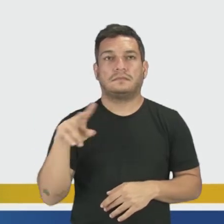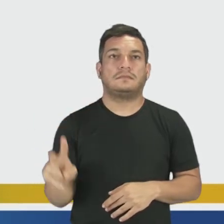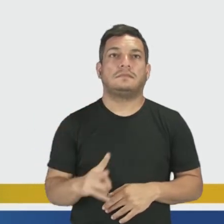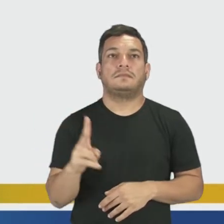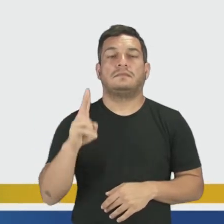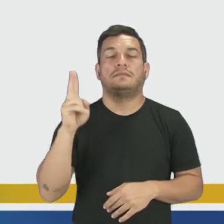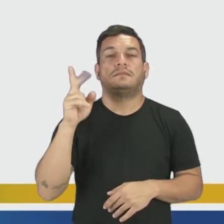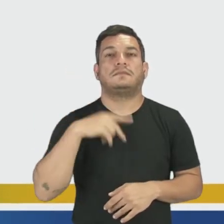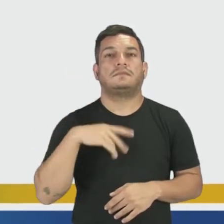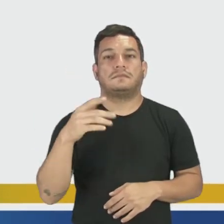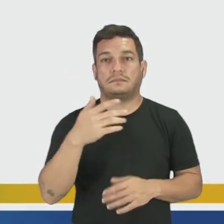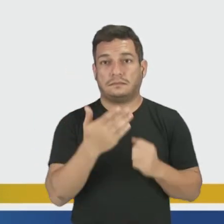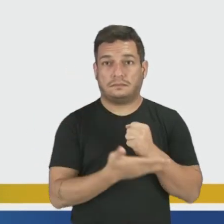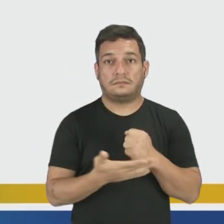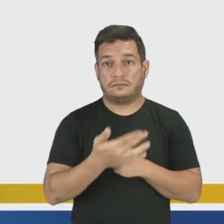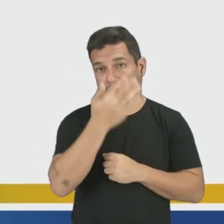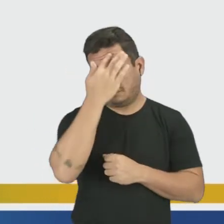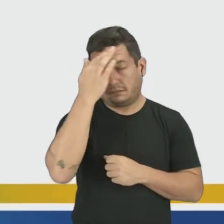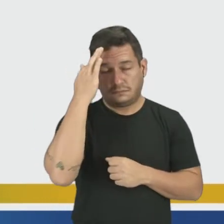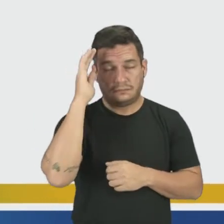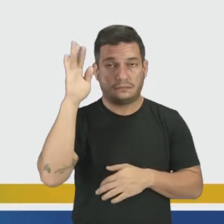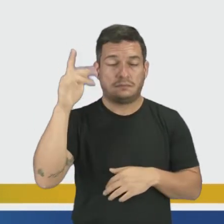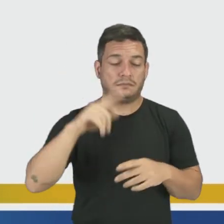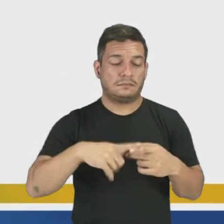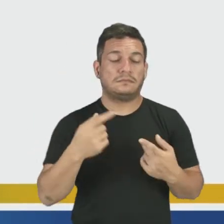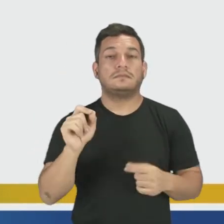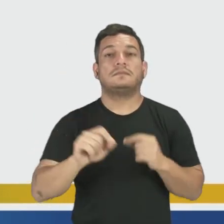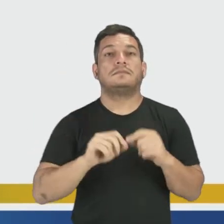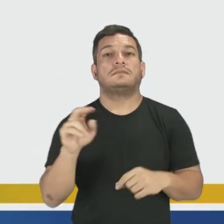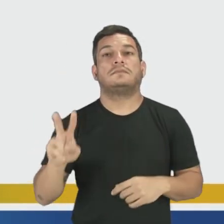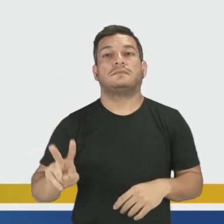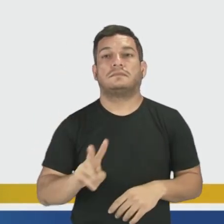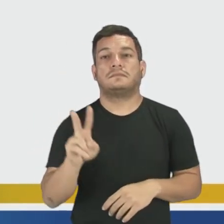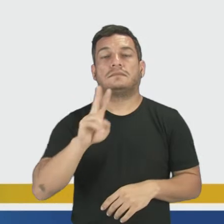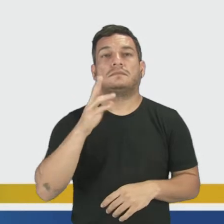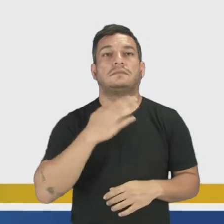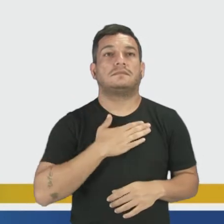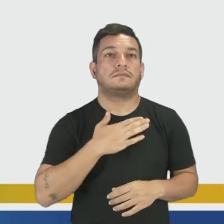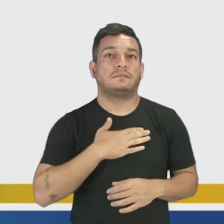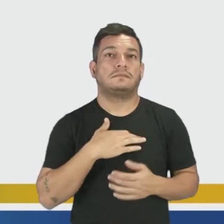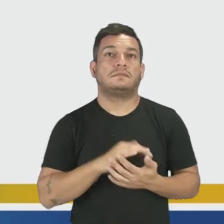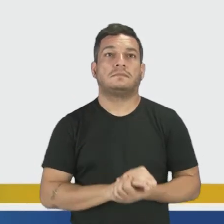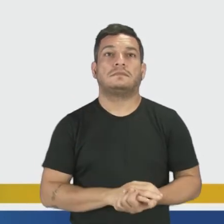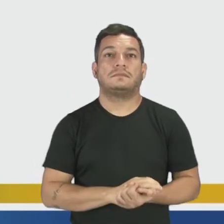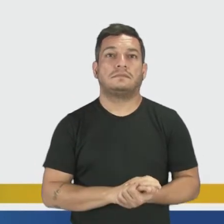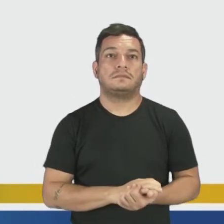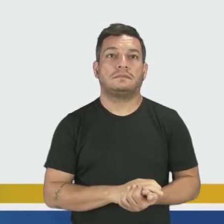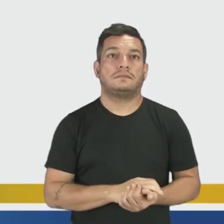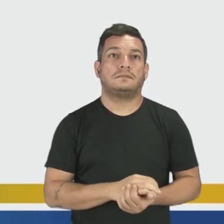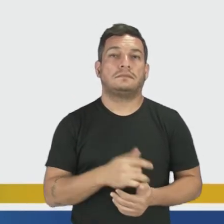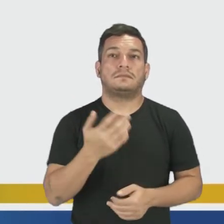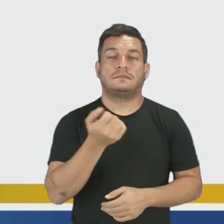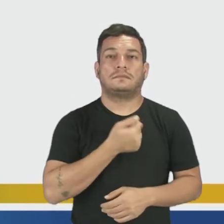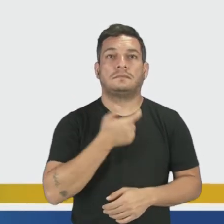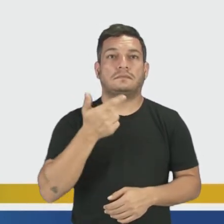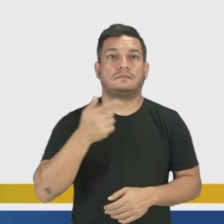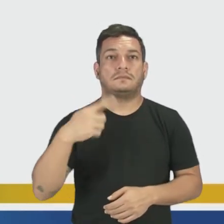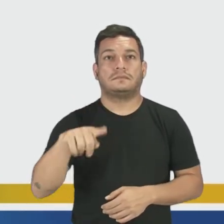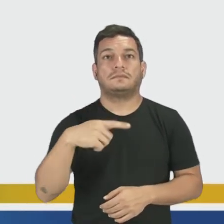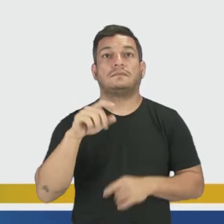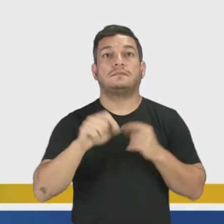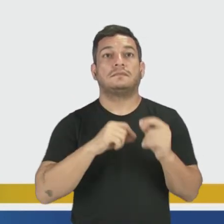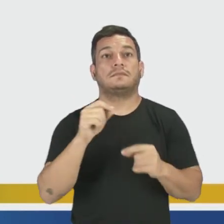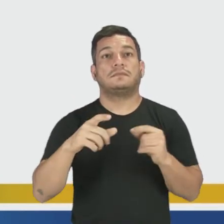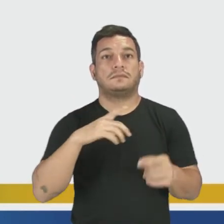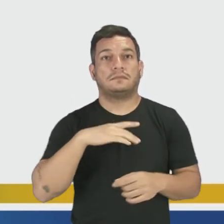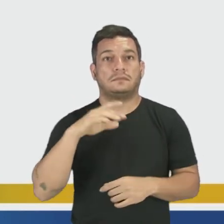valores lá, segundo a filosofia, isso é virtude. Mas o que é valores para mim, né? Na atividade número dois, vocês vão